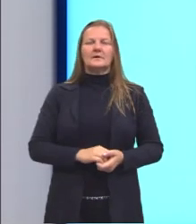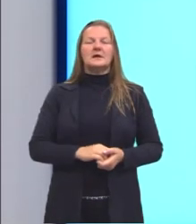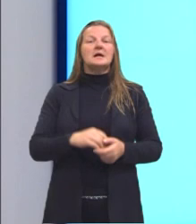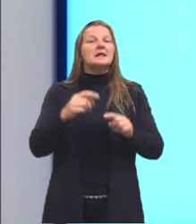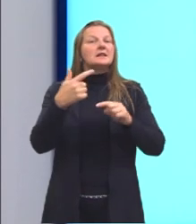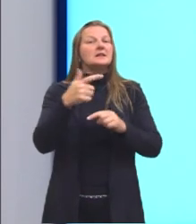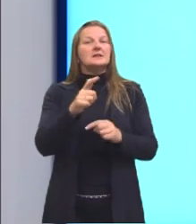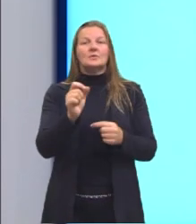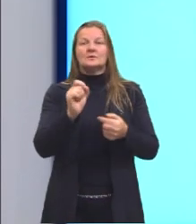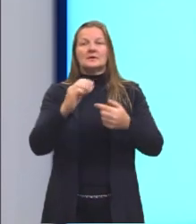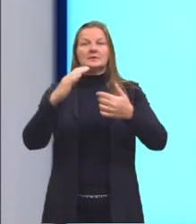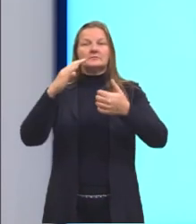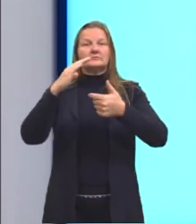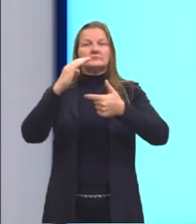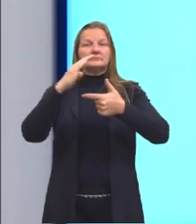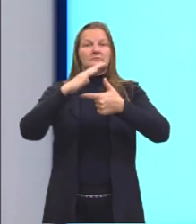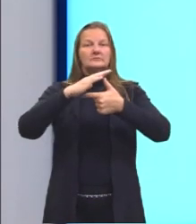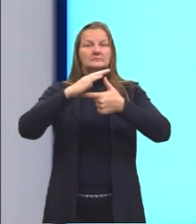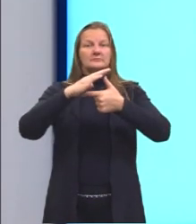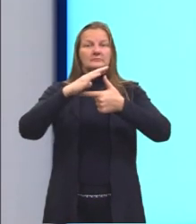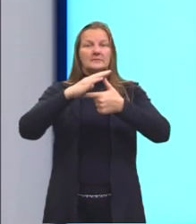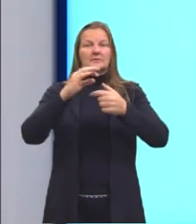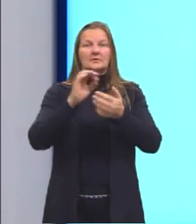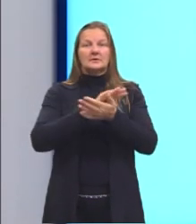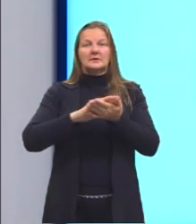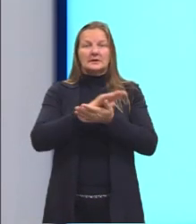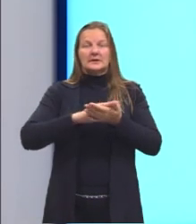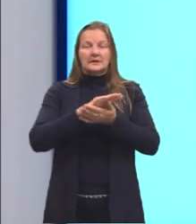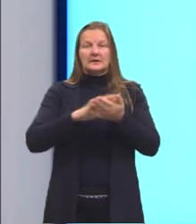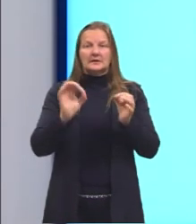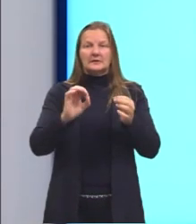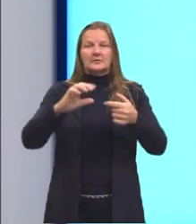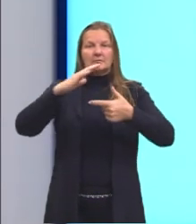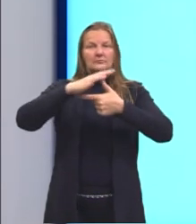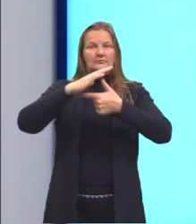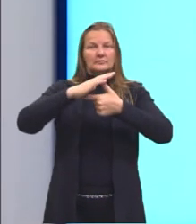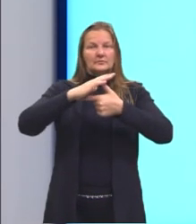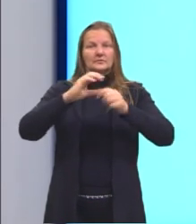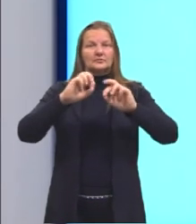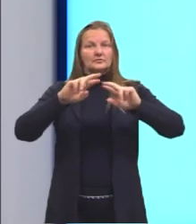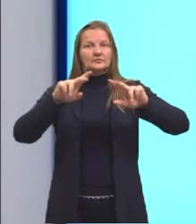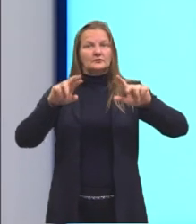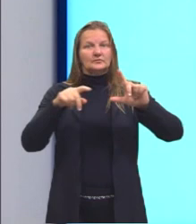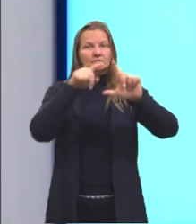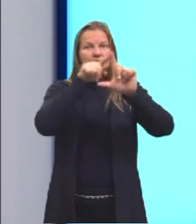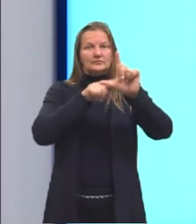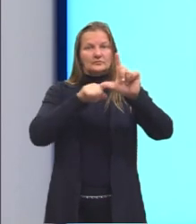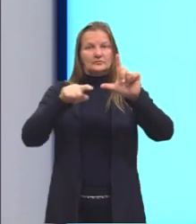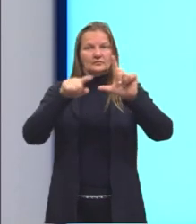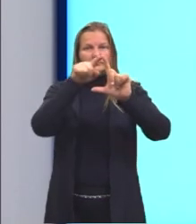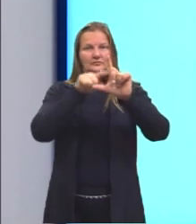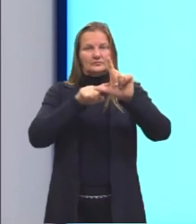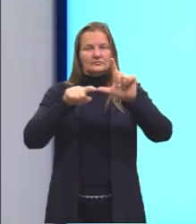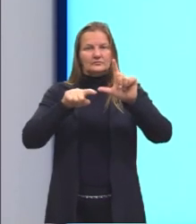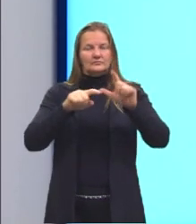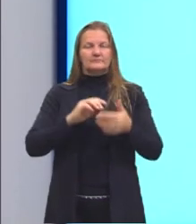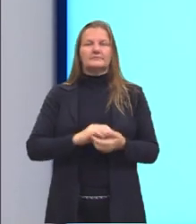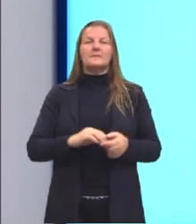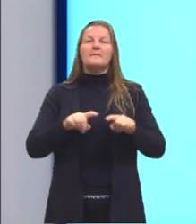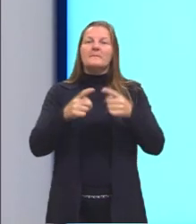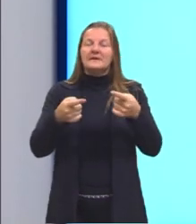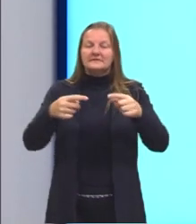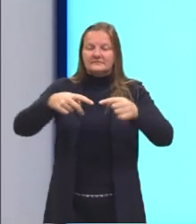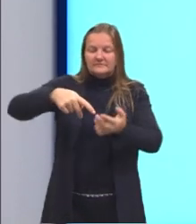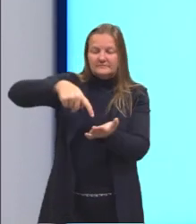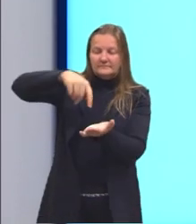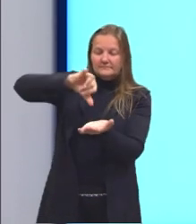ela tem o lado dela aqui arredondado e os polígonos são apenas segmentos de reta. Mas aqui na